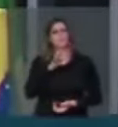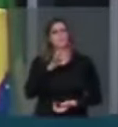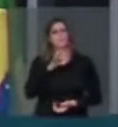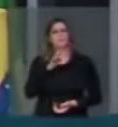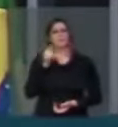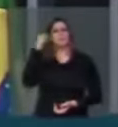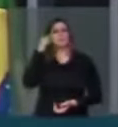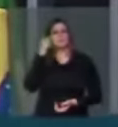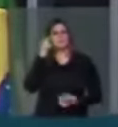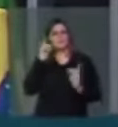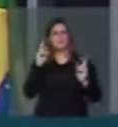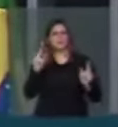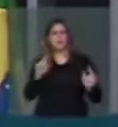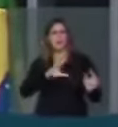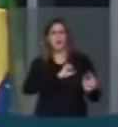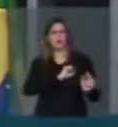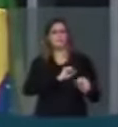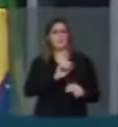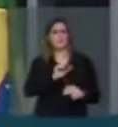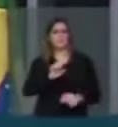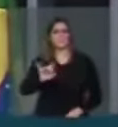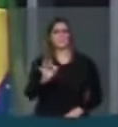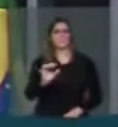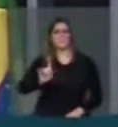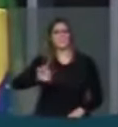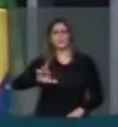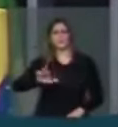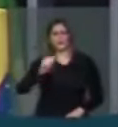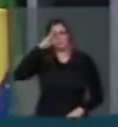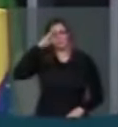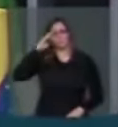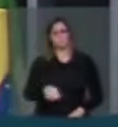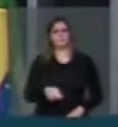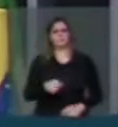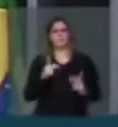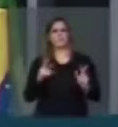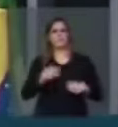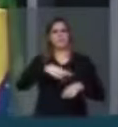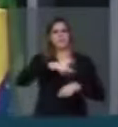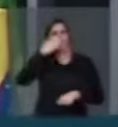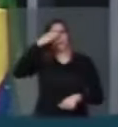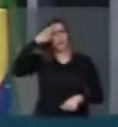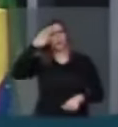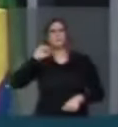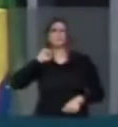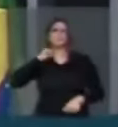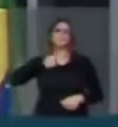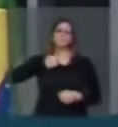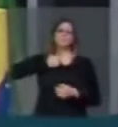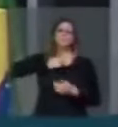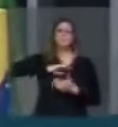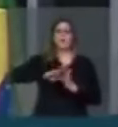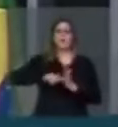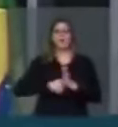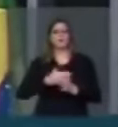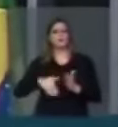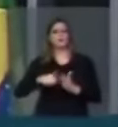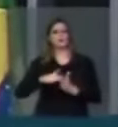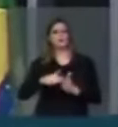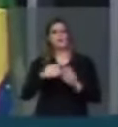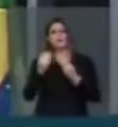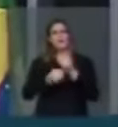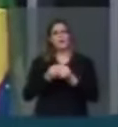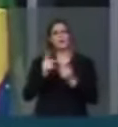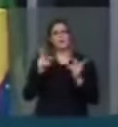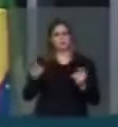às mais cruéis ditaduras, como a cubana, e se entregam completamente à corrupção. É o culto ao marxismo, este